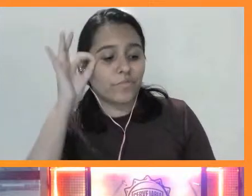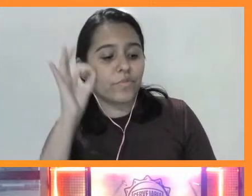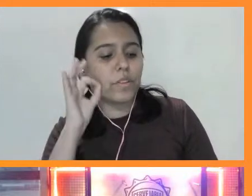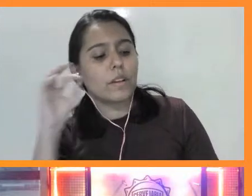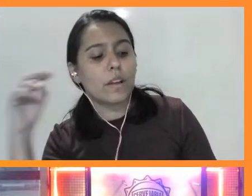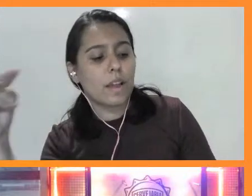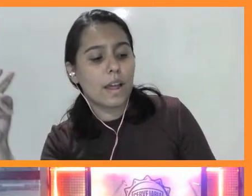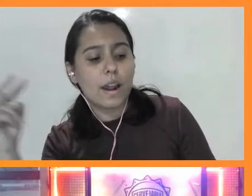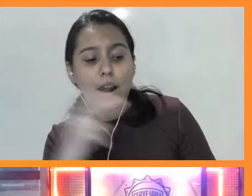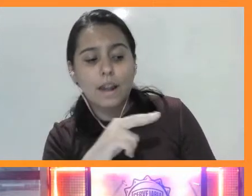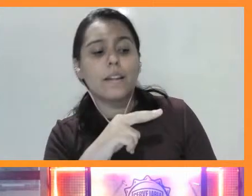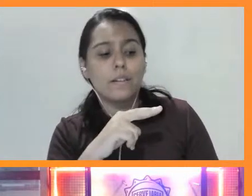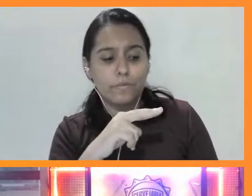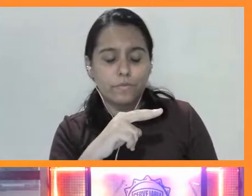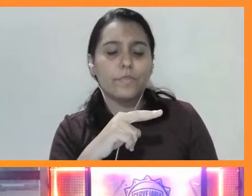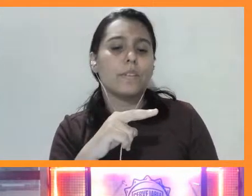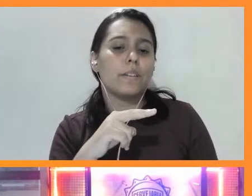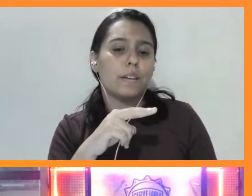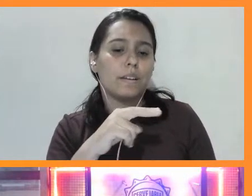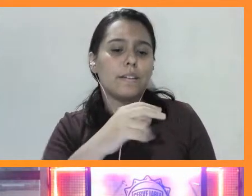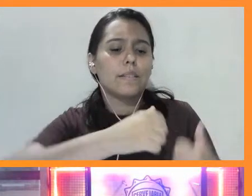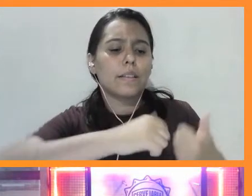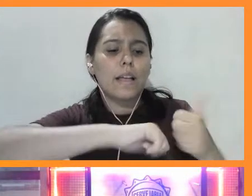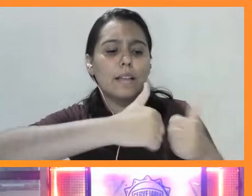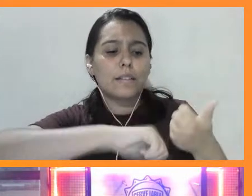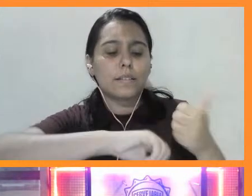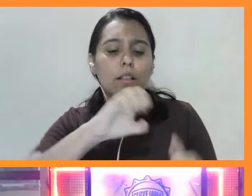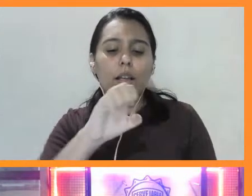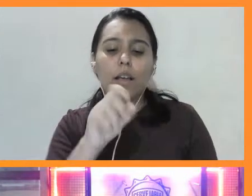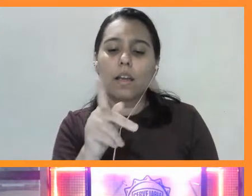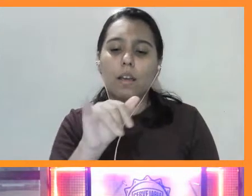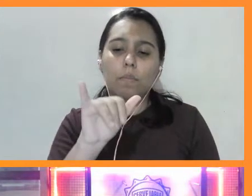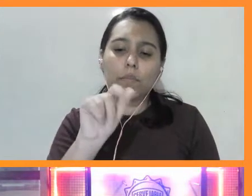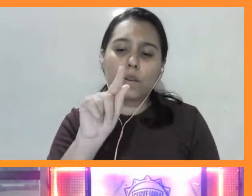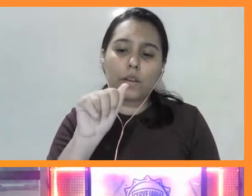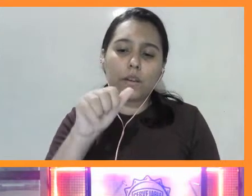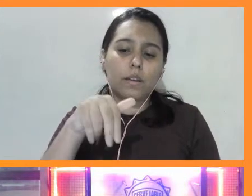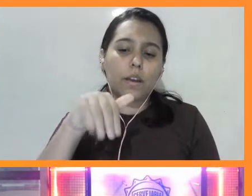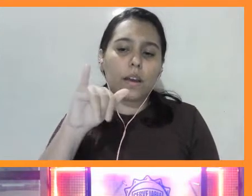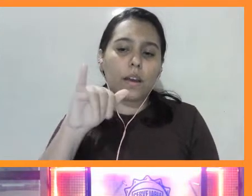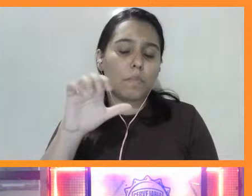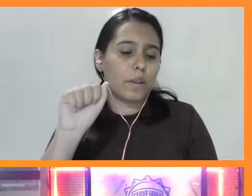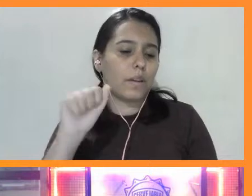seleção epigâmica do melhor pai para os filhos delas.